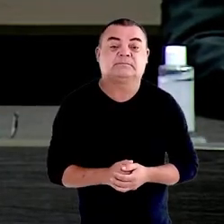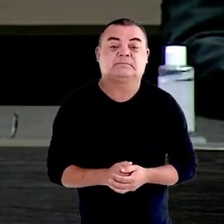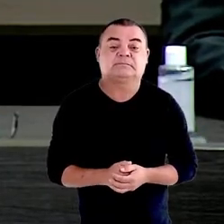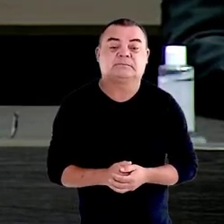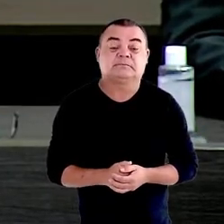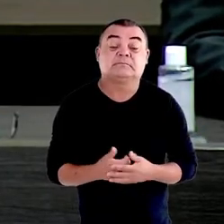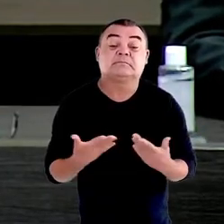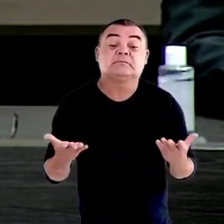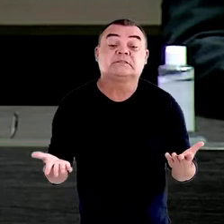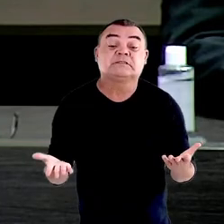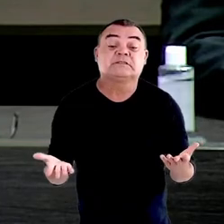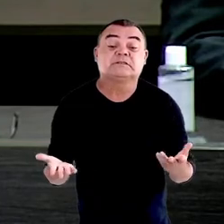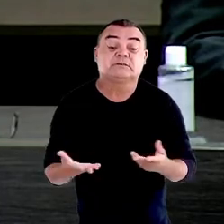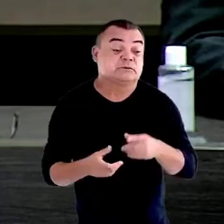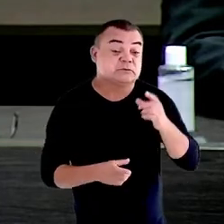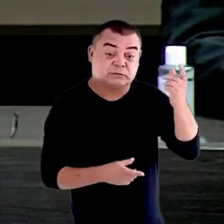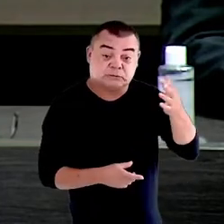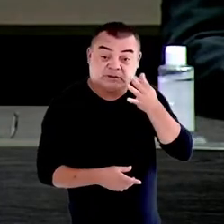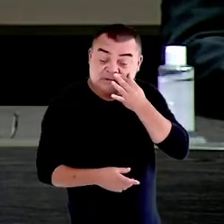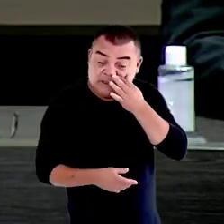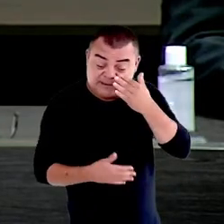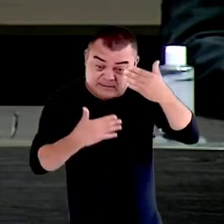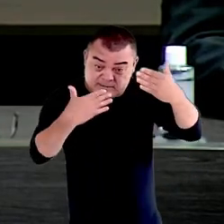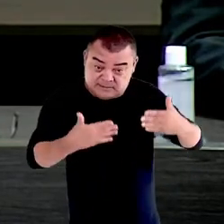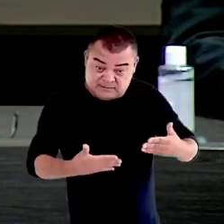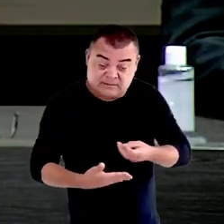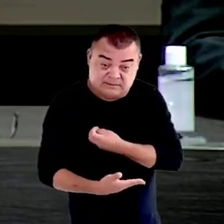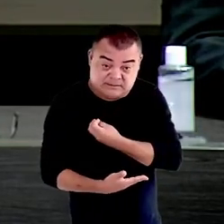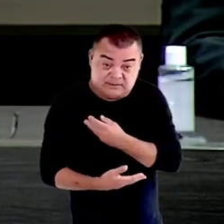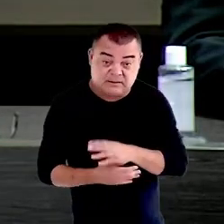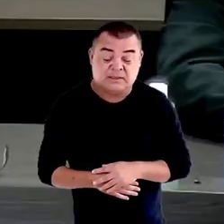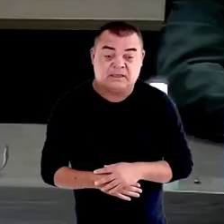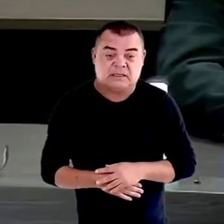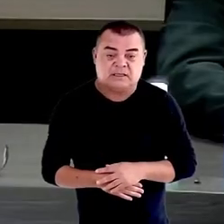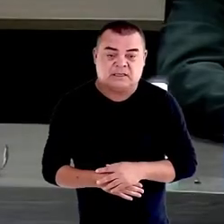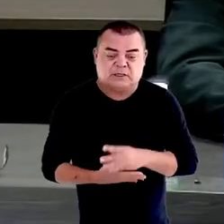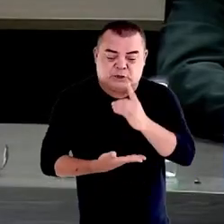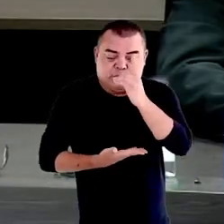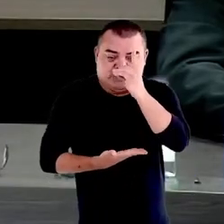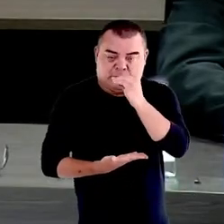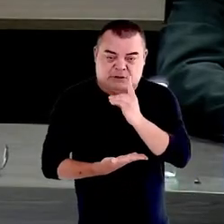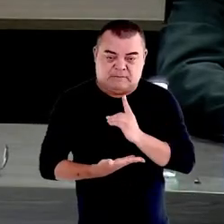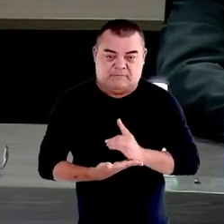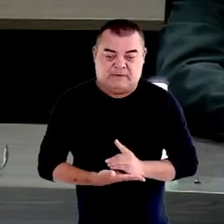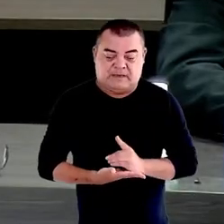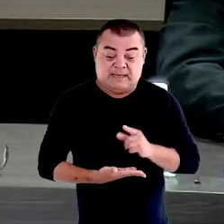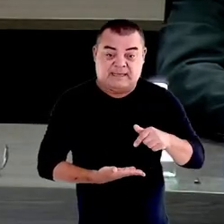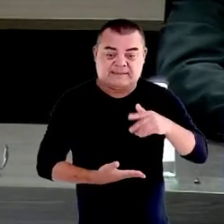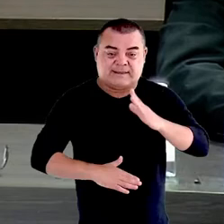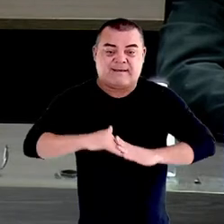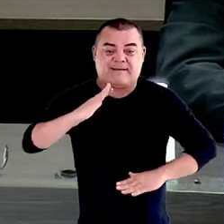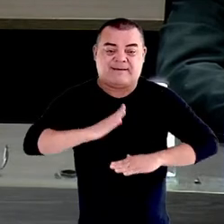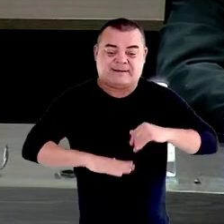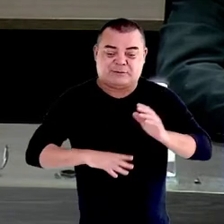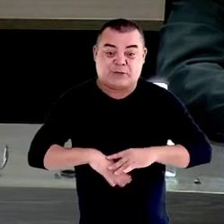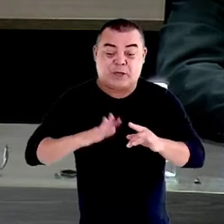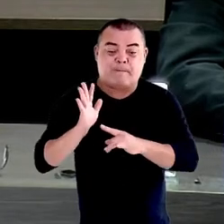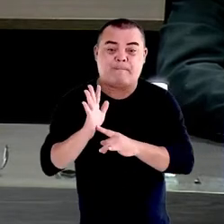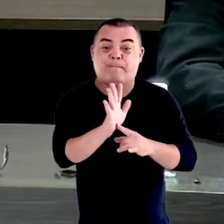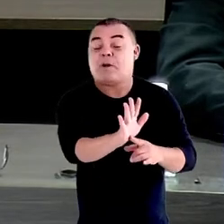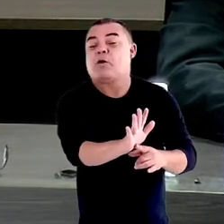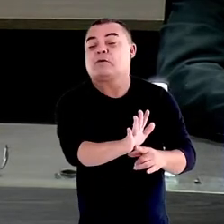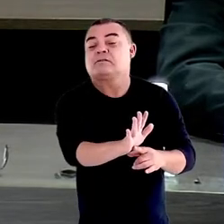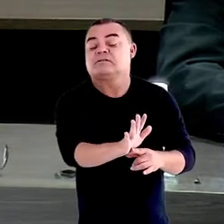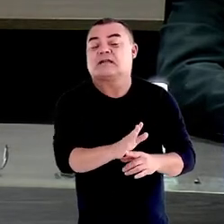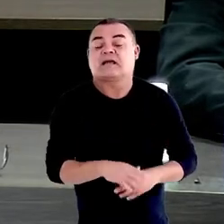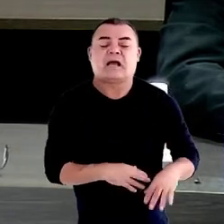que, com as suas presenças aqui, dignificam este ato e demonstram o peso e a